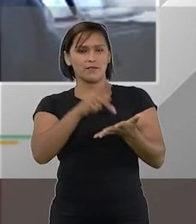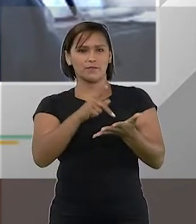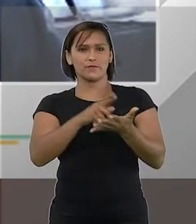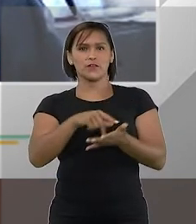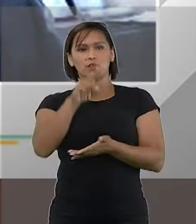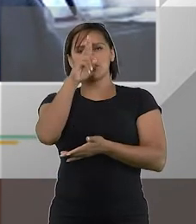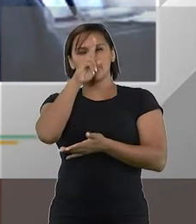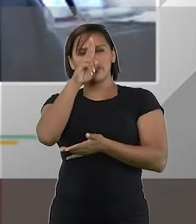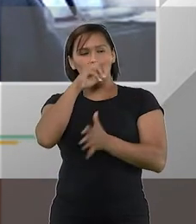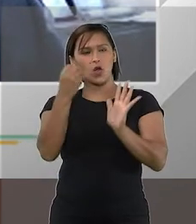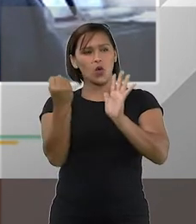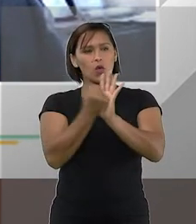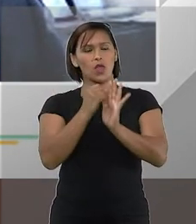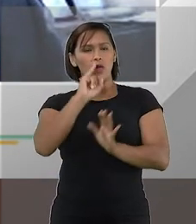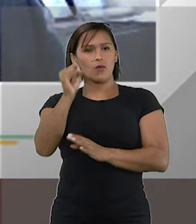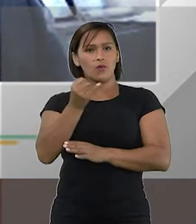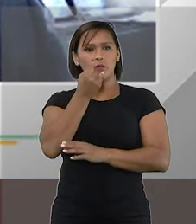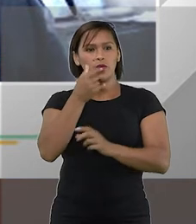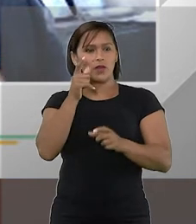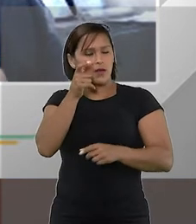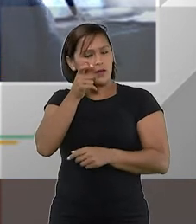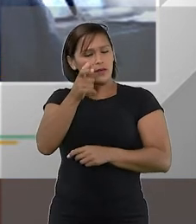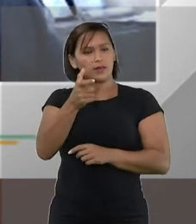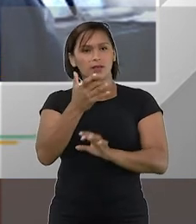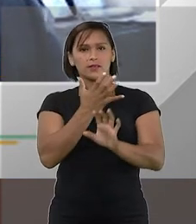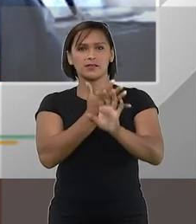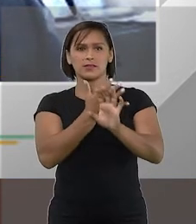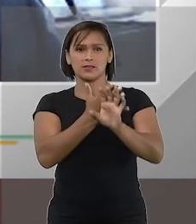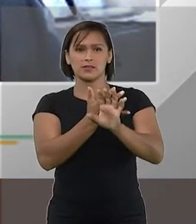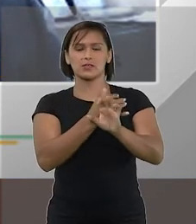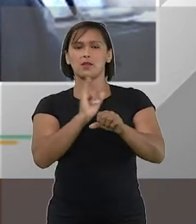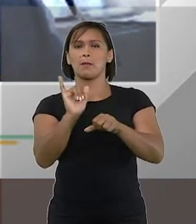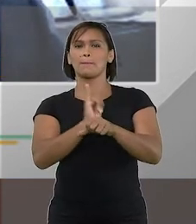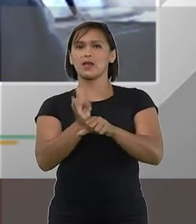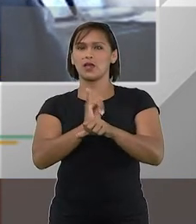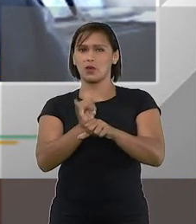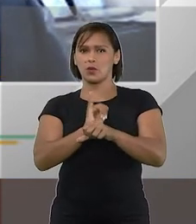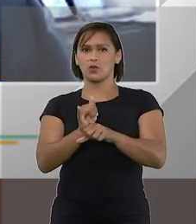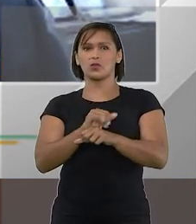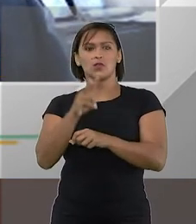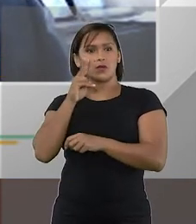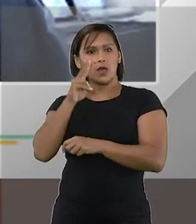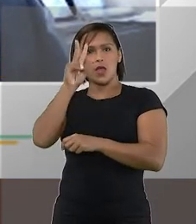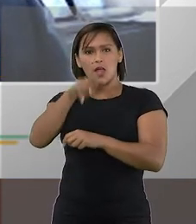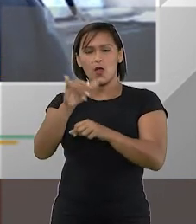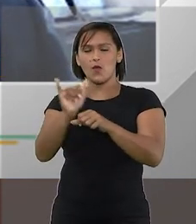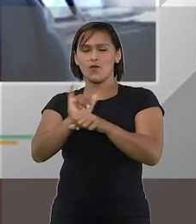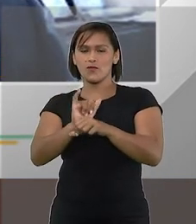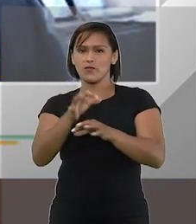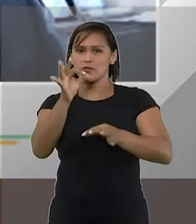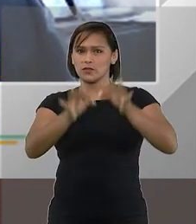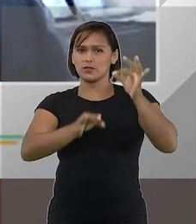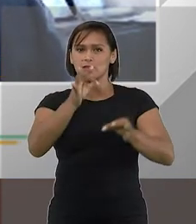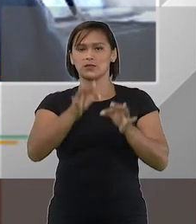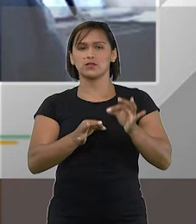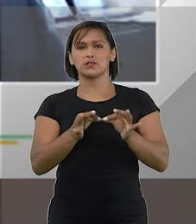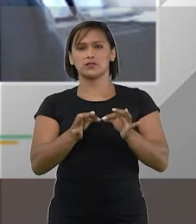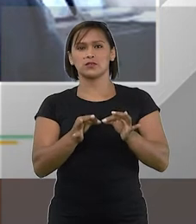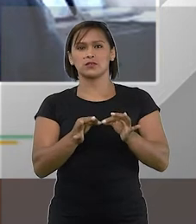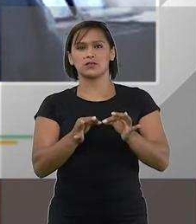realmente histórica eu tive a oportunidade de assistir pelo Youtube ao vivo ali o julgamento